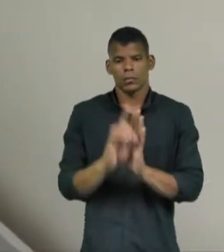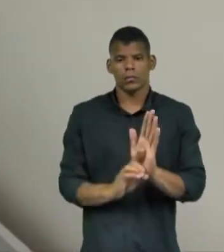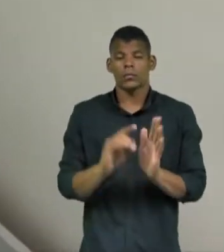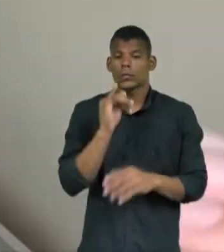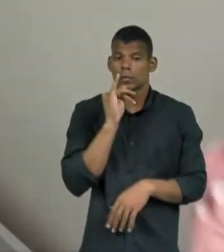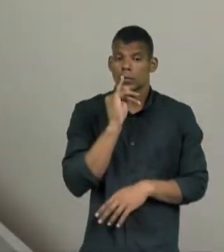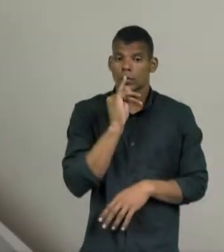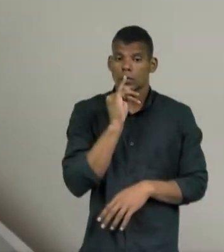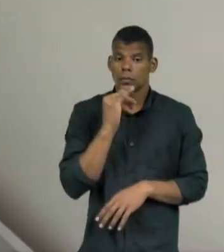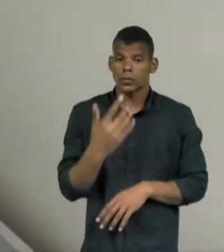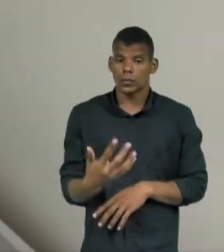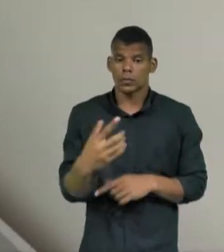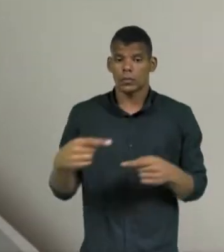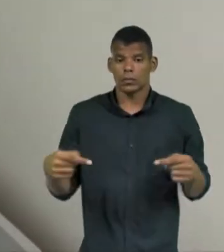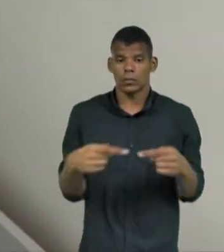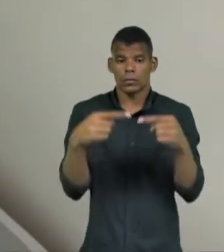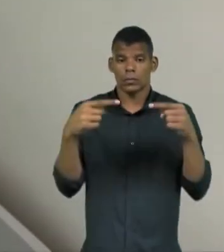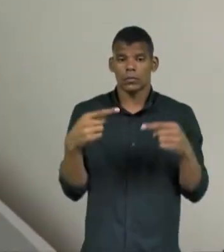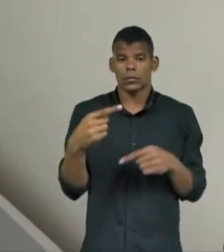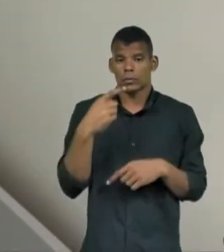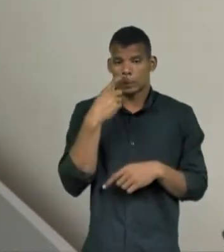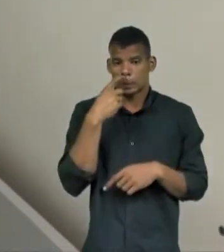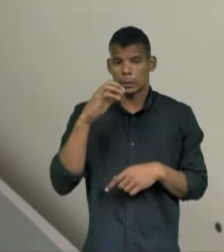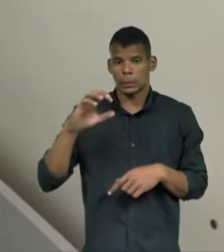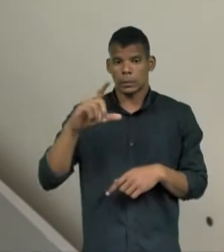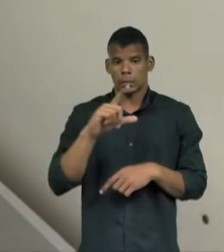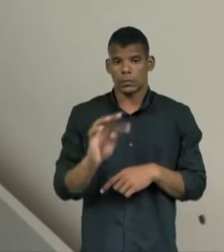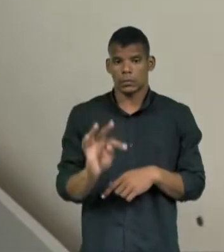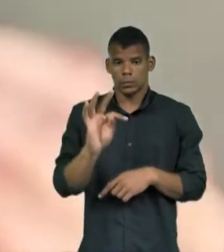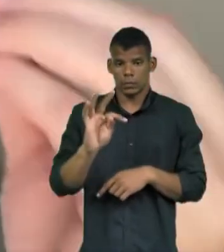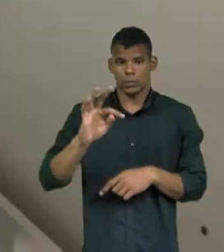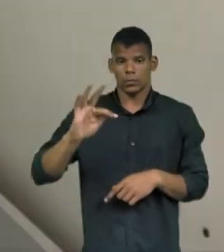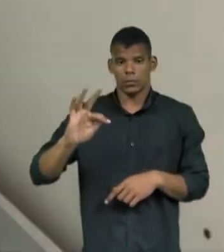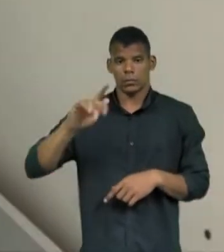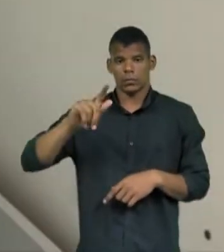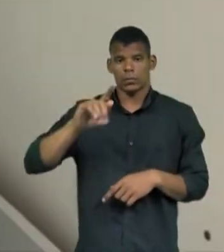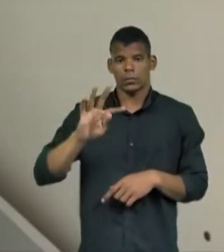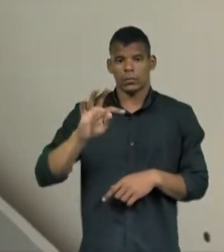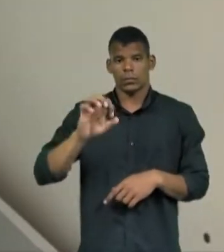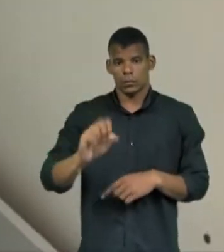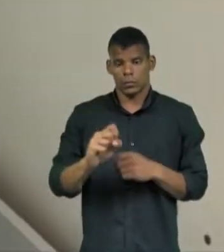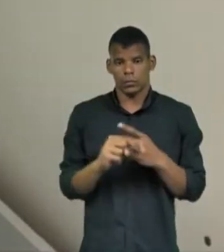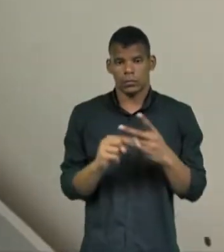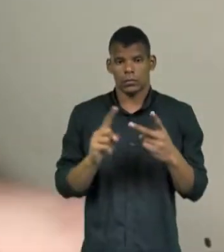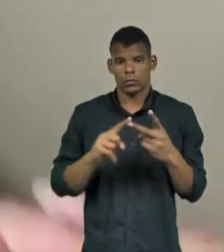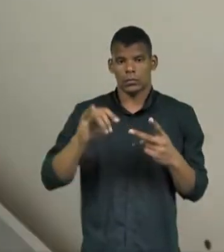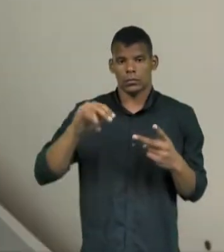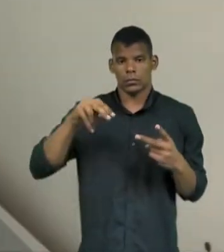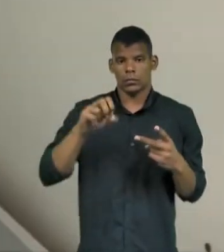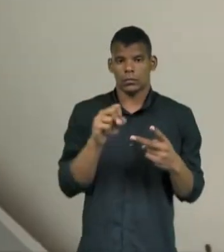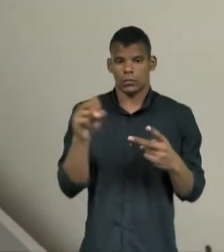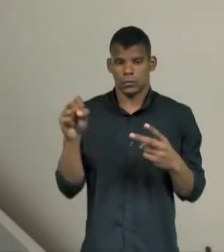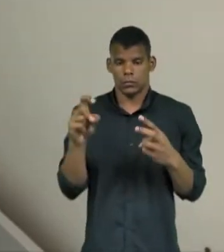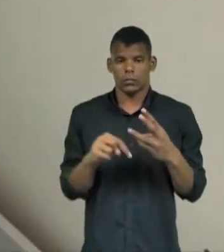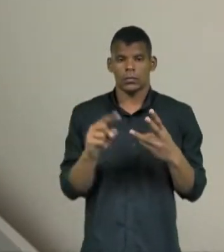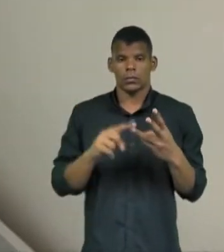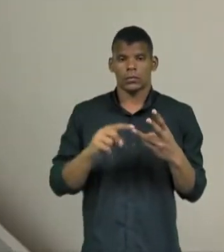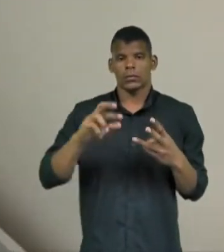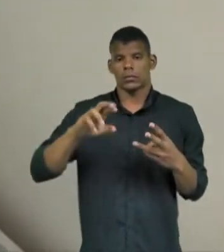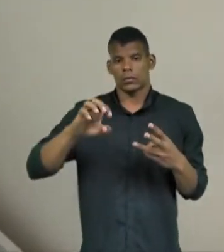exemplo, são todas as questões relacionadas ao contrato CLT, FGTS, INSS, rescisão contratual,